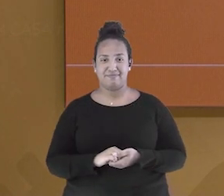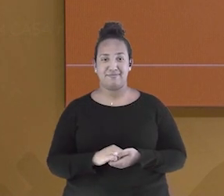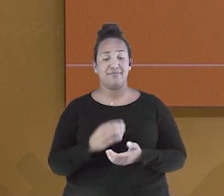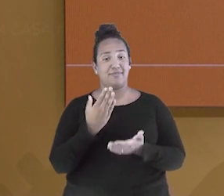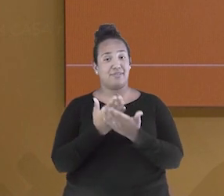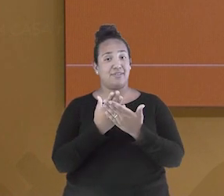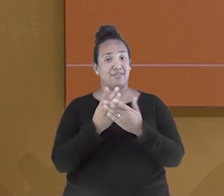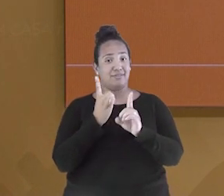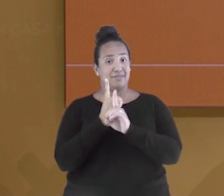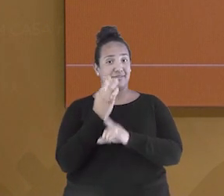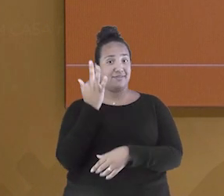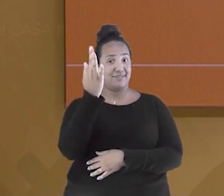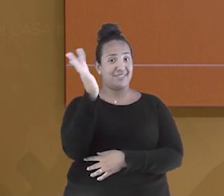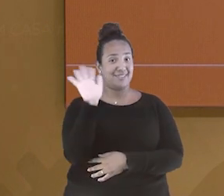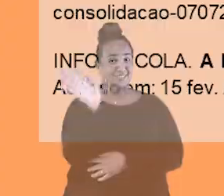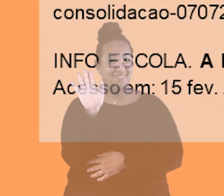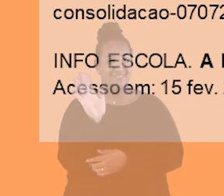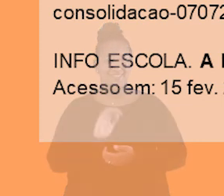na próxima aula. Até lá!